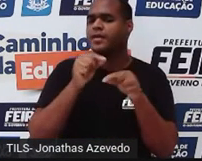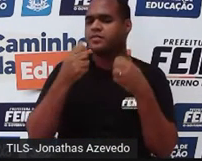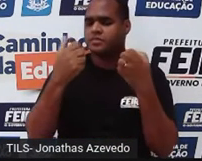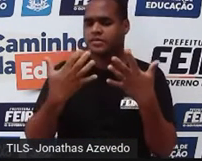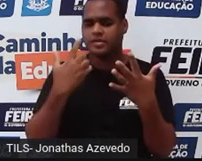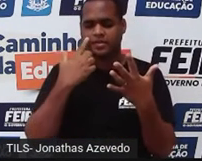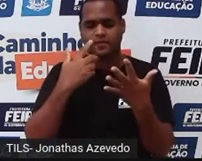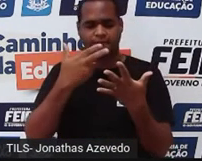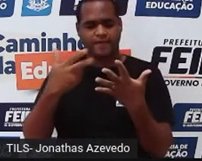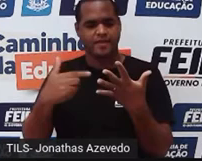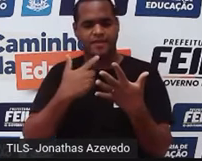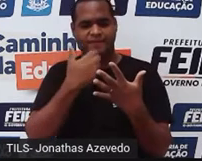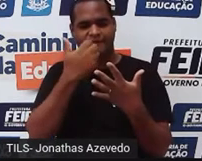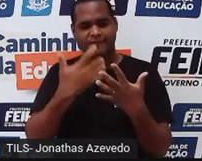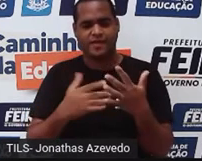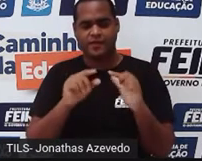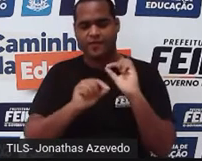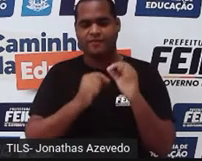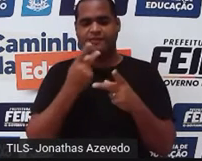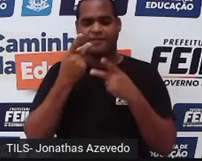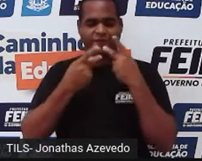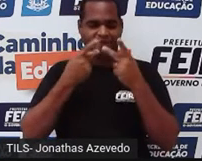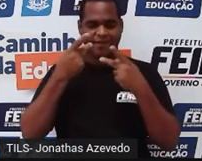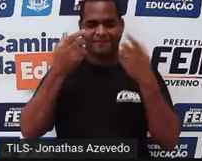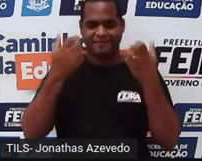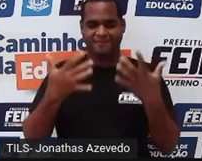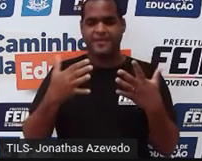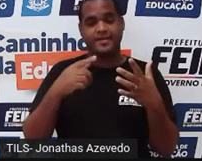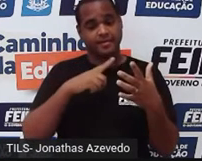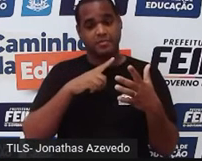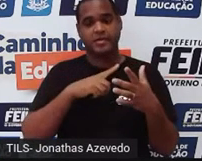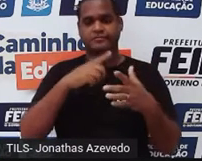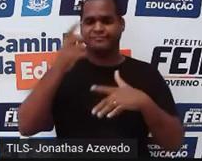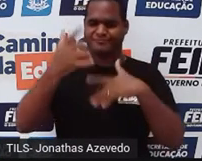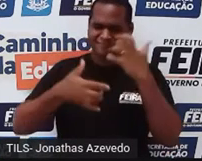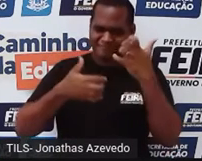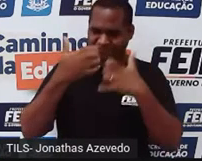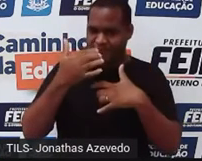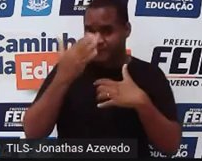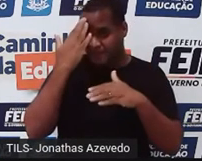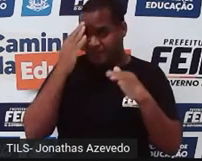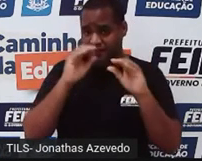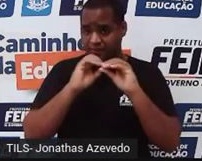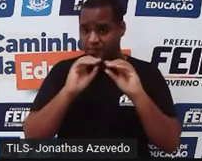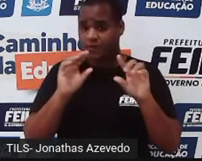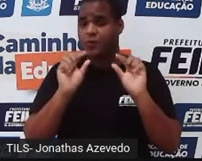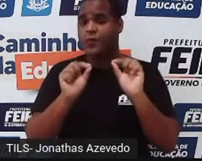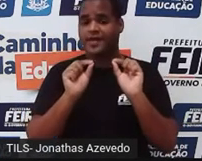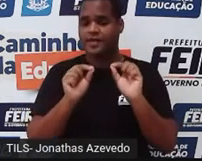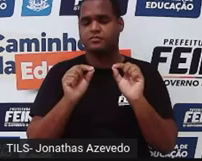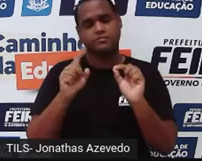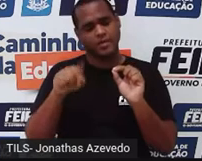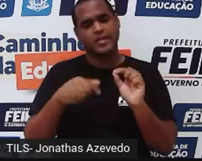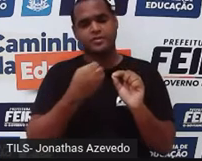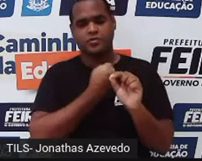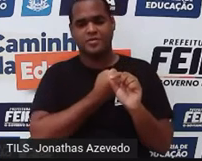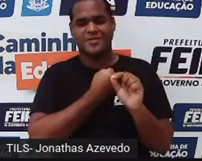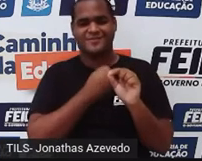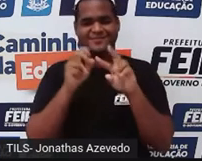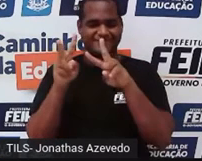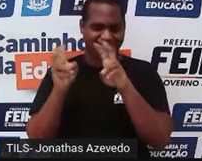tudo que eu já fiz, de tudo que eu já falei, de tudo que eu já comentei, você já entendeu que o papo é sobre números, né?